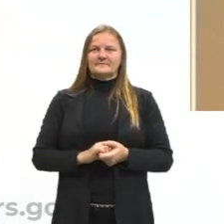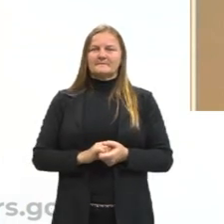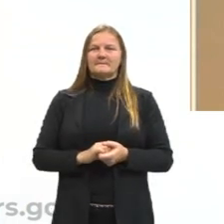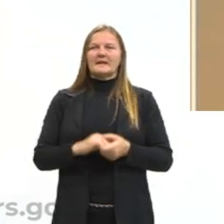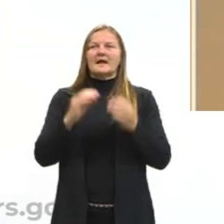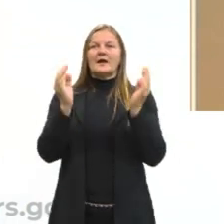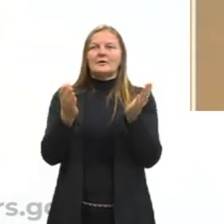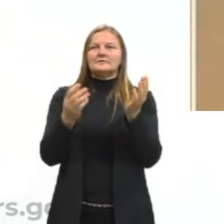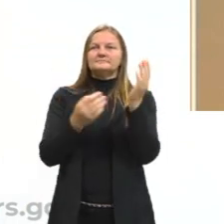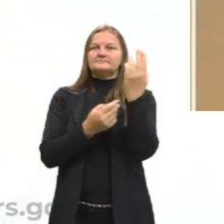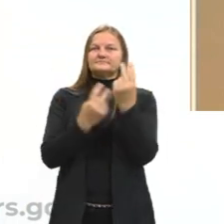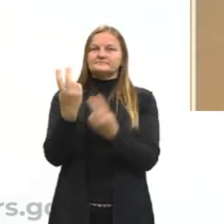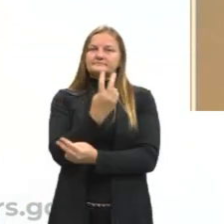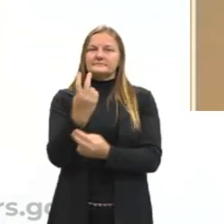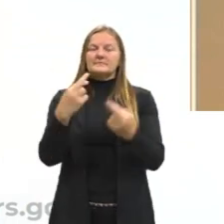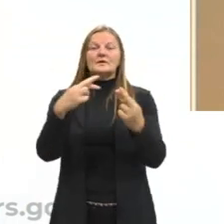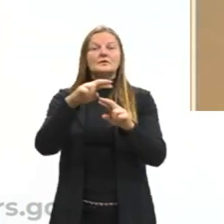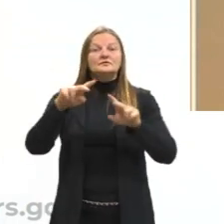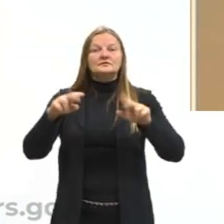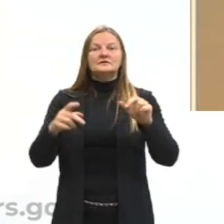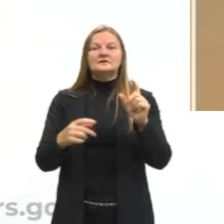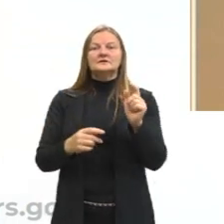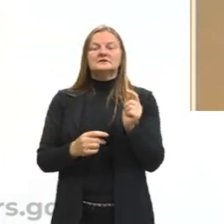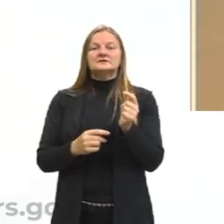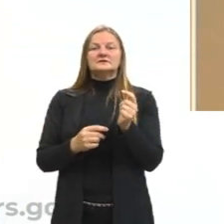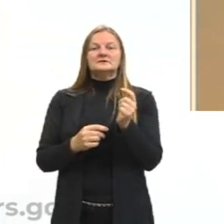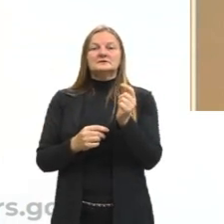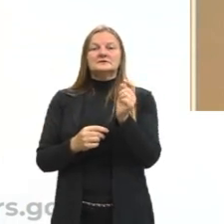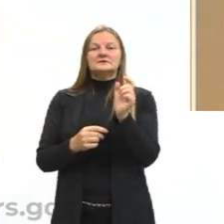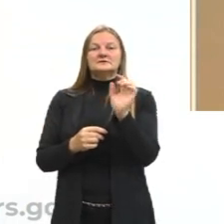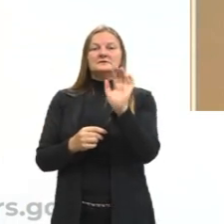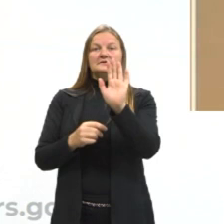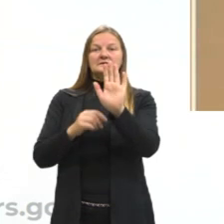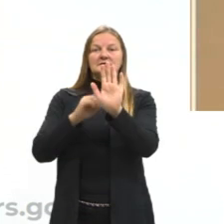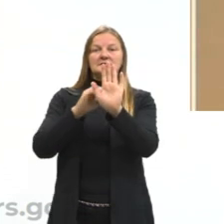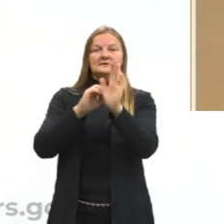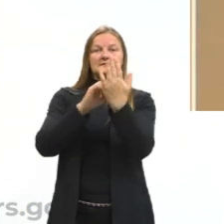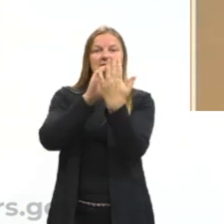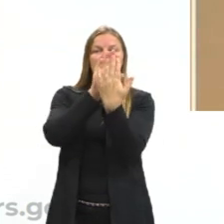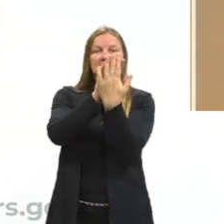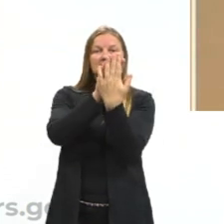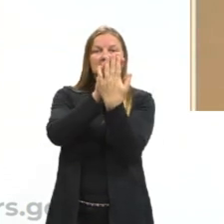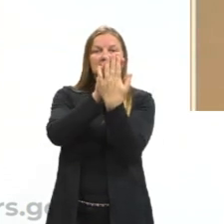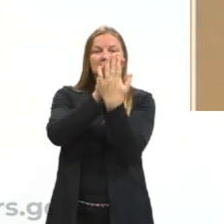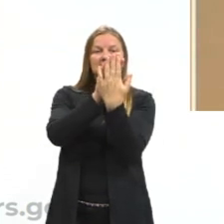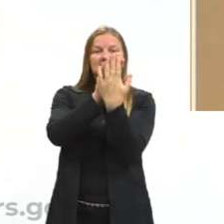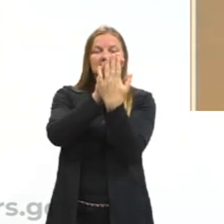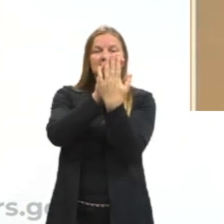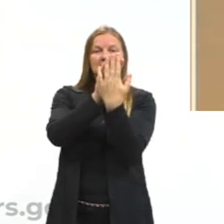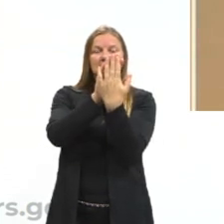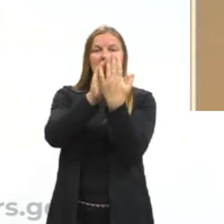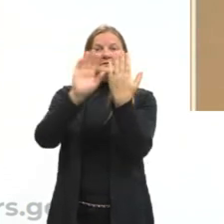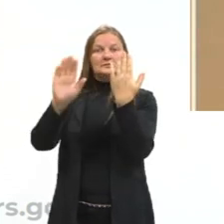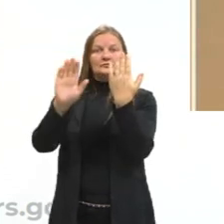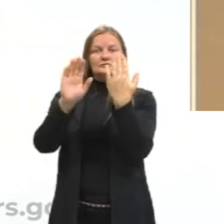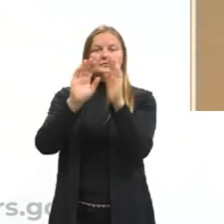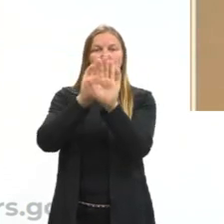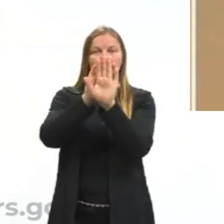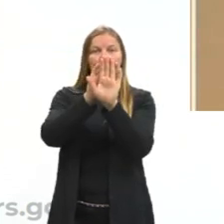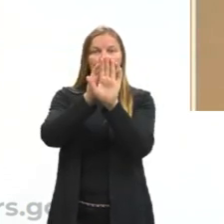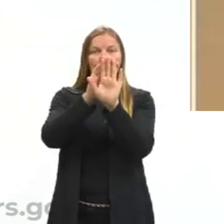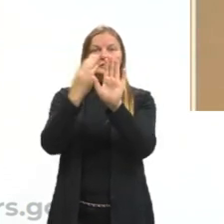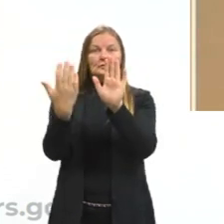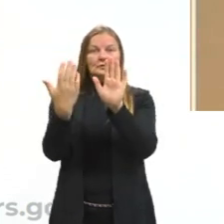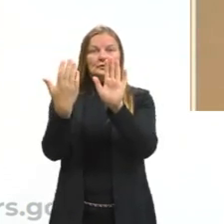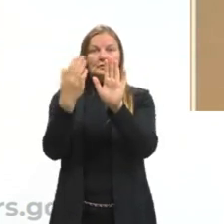Olhem a diferença entre a antítese e o paradoxo. Ali no nosso primeiro caso. É preciso salgar os pés para